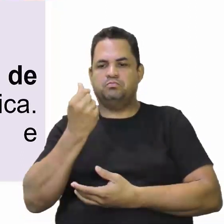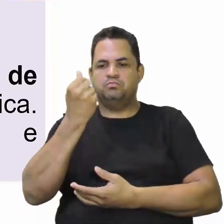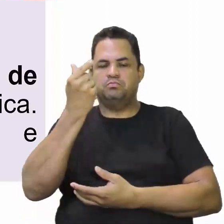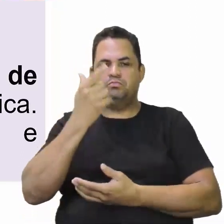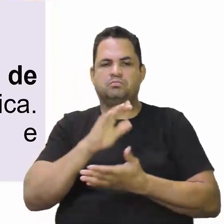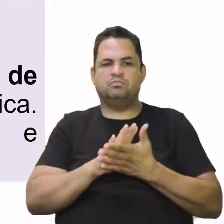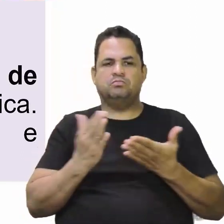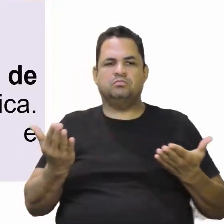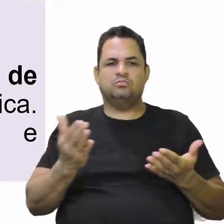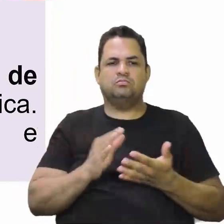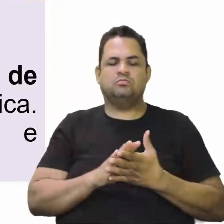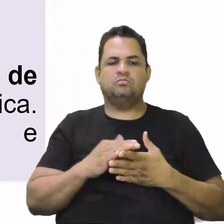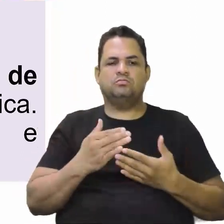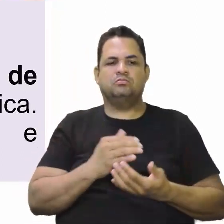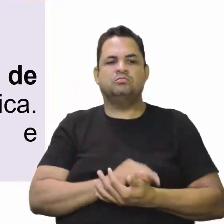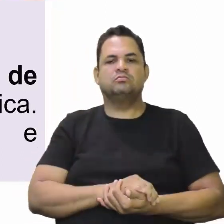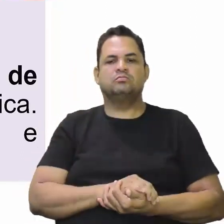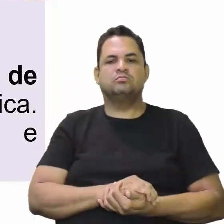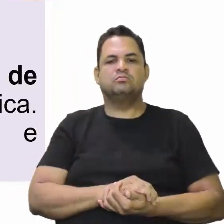elite política.